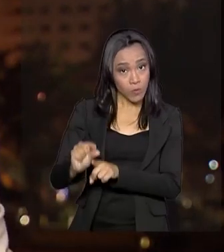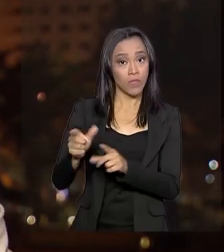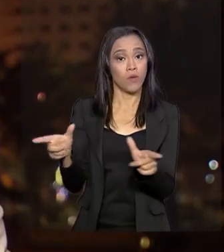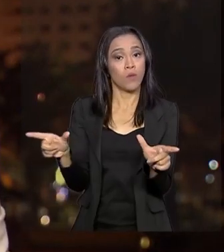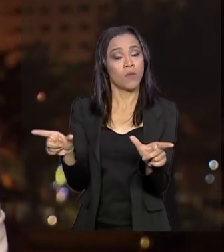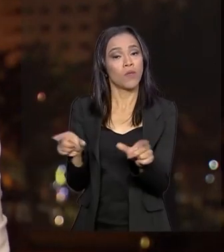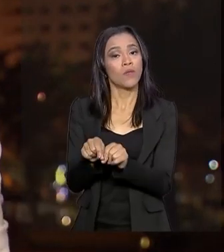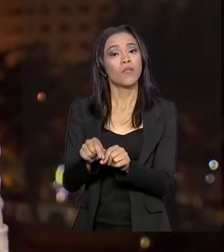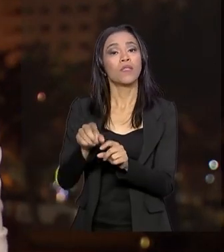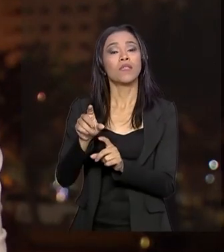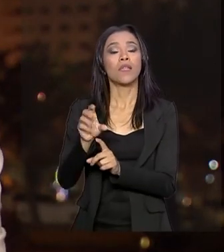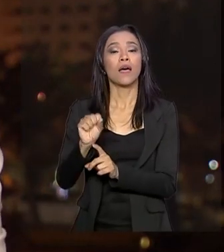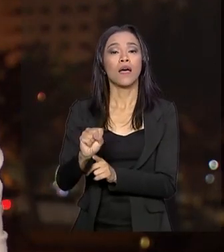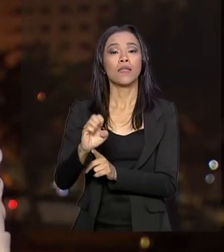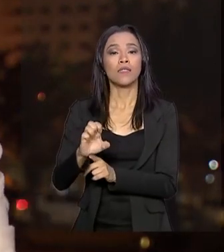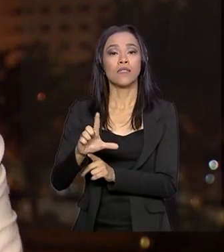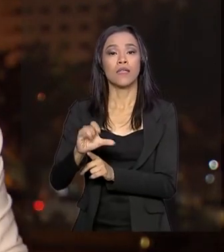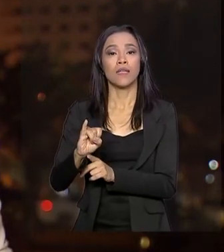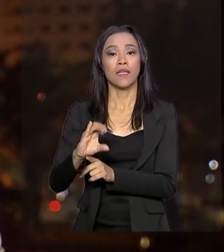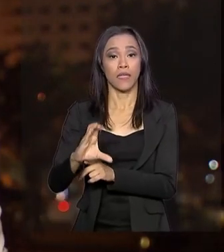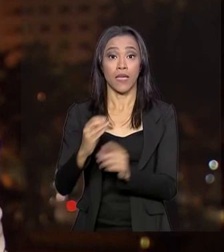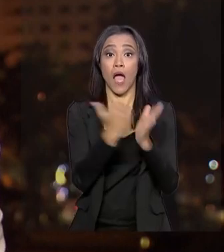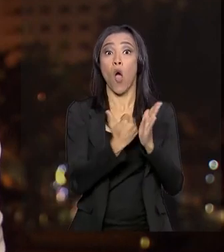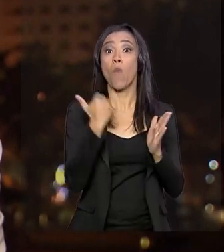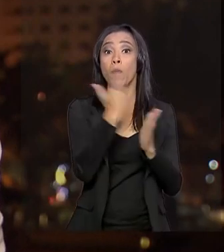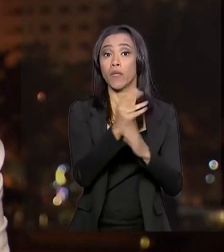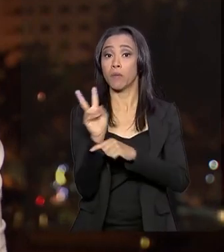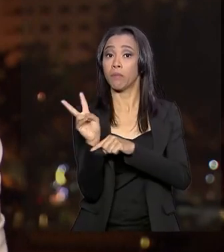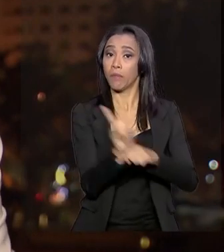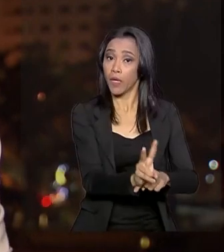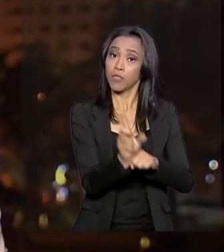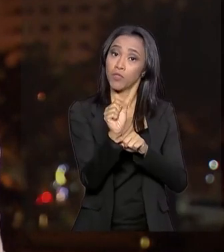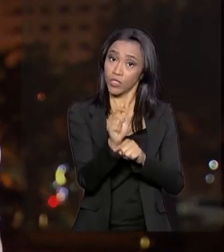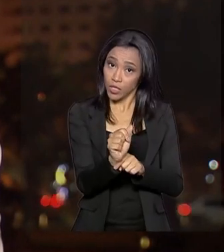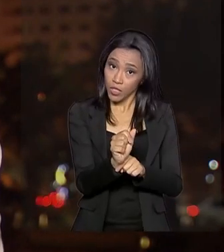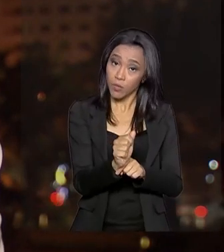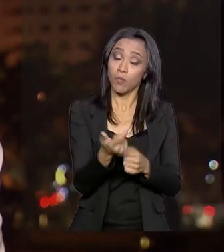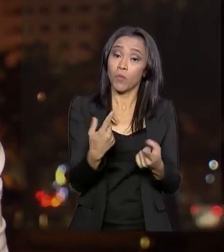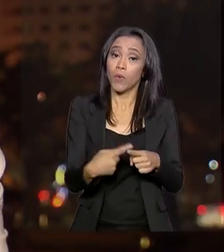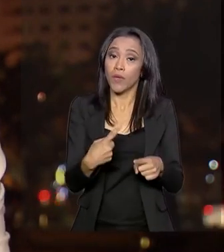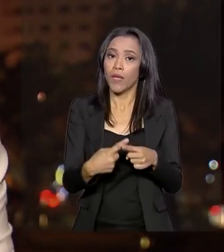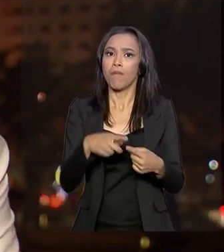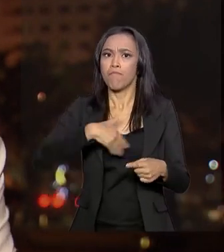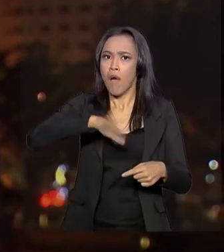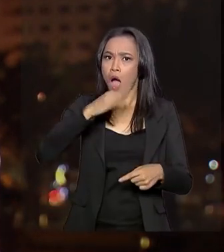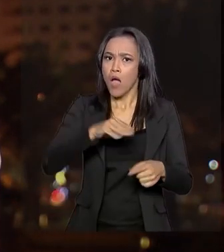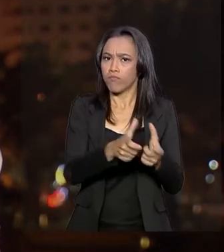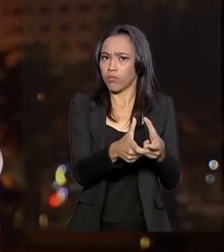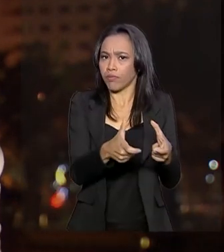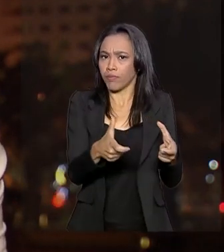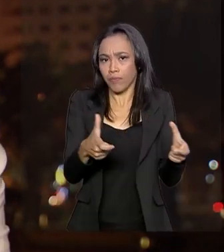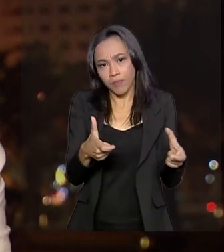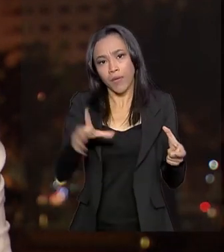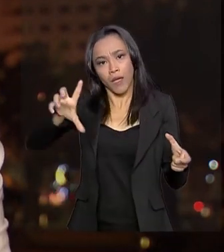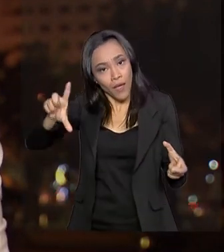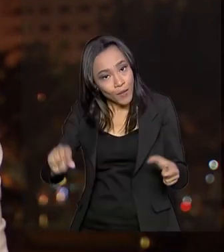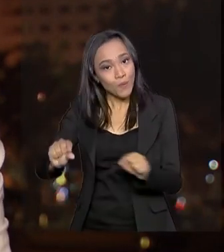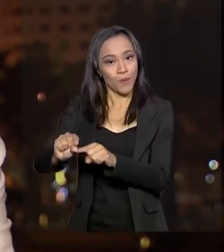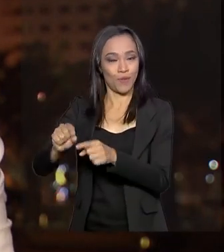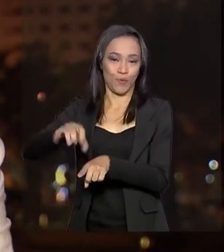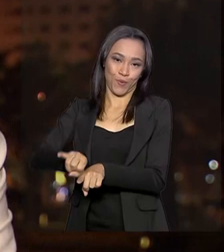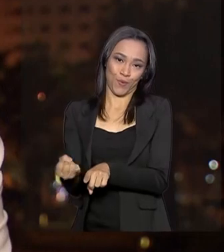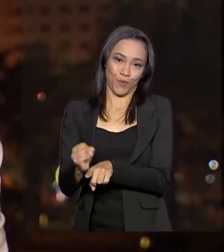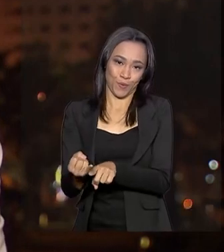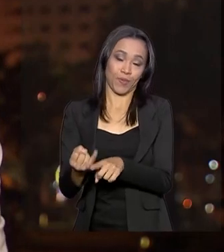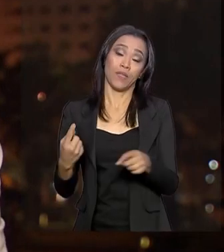influenciar no aumento do crédito, que fica mais barato quando a taxa básica de juros da economia também está mais baixa. Além disso,